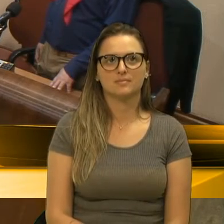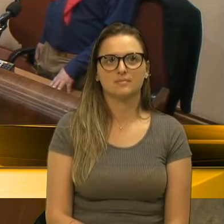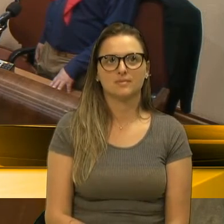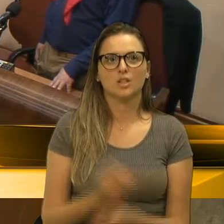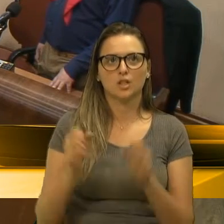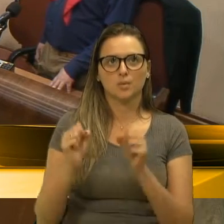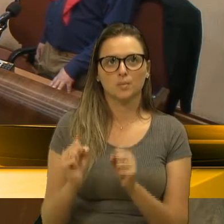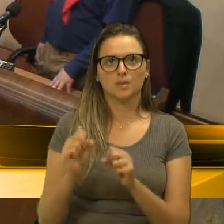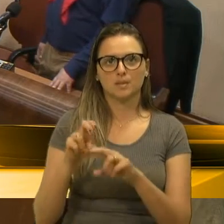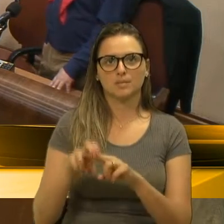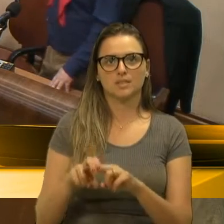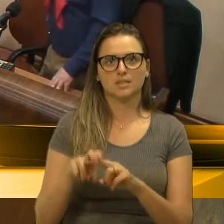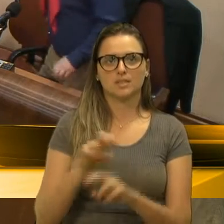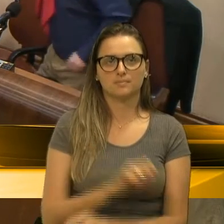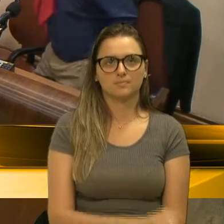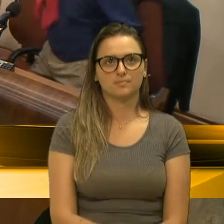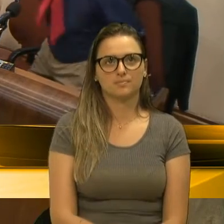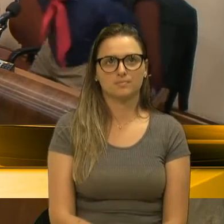Podemos sentar.